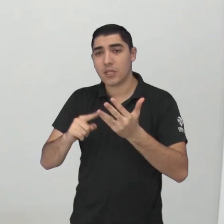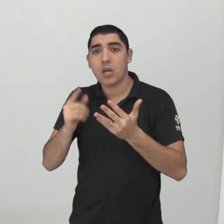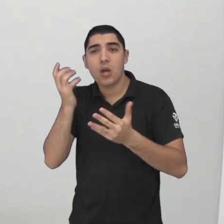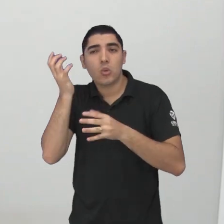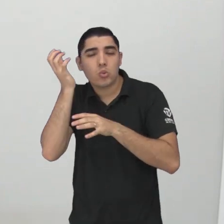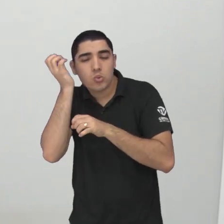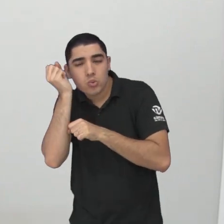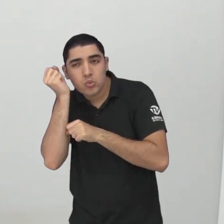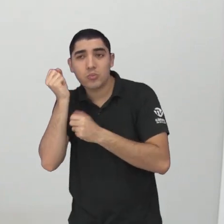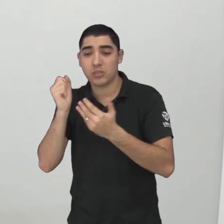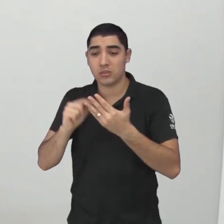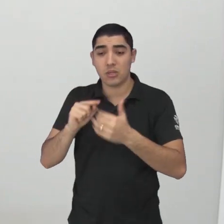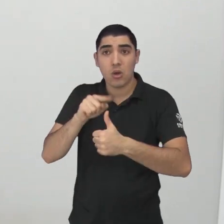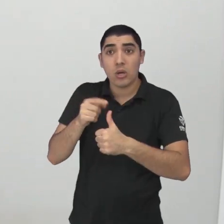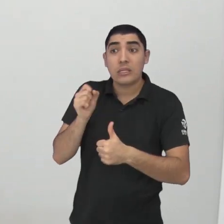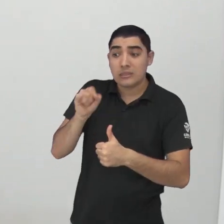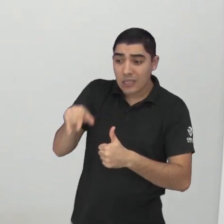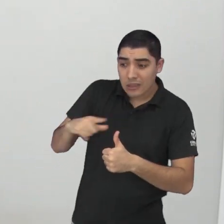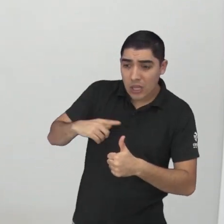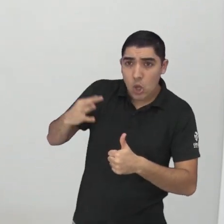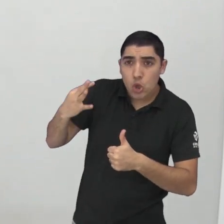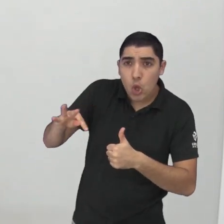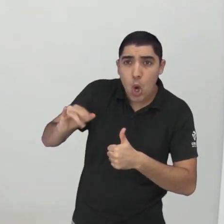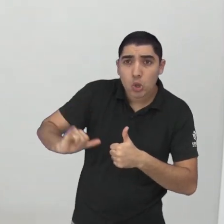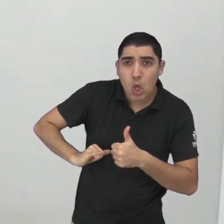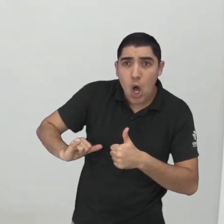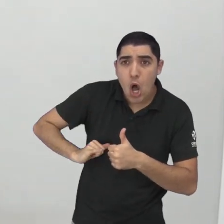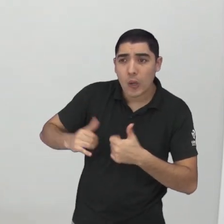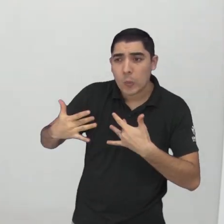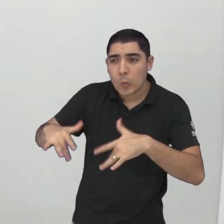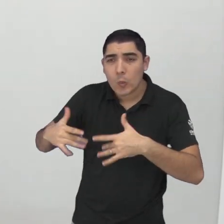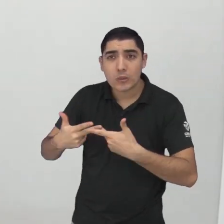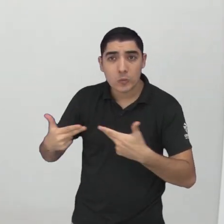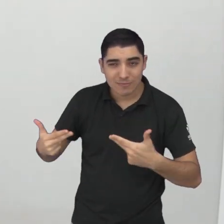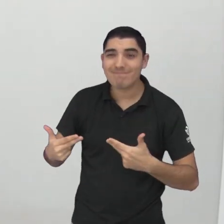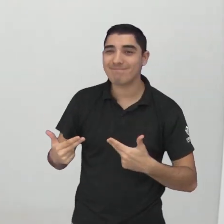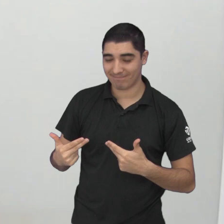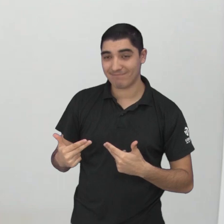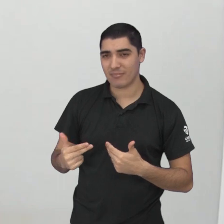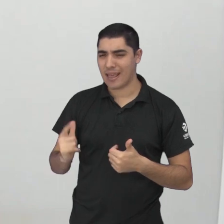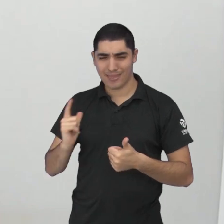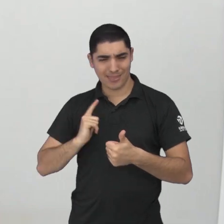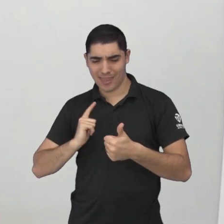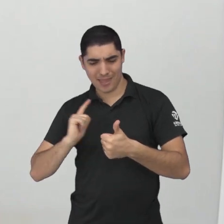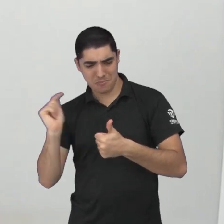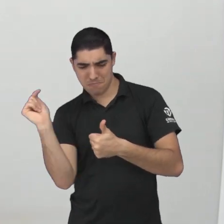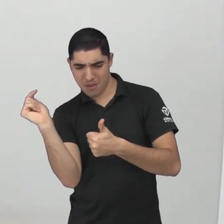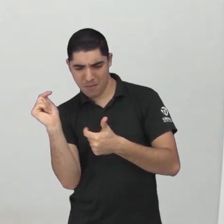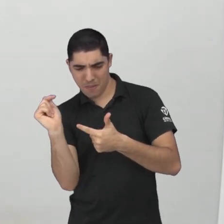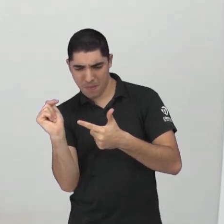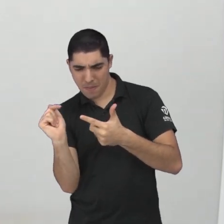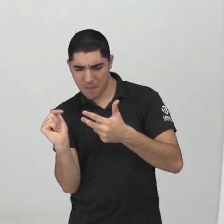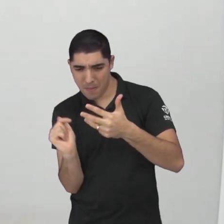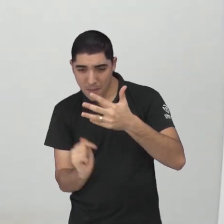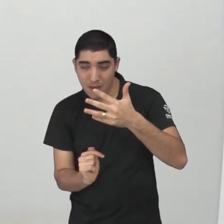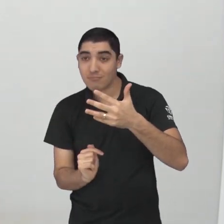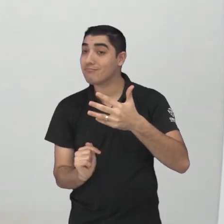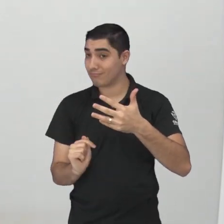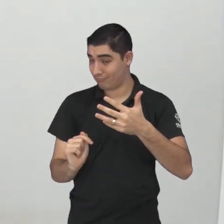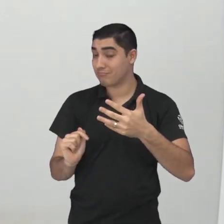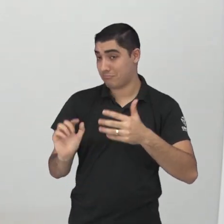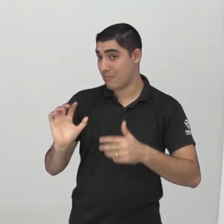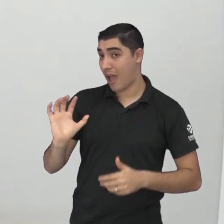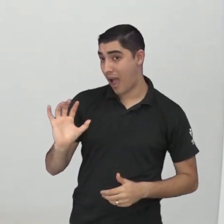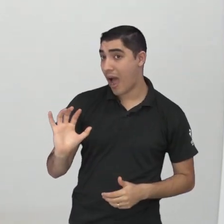dor, enfim, e posterior a isso, né, a gente tem uma série de questões que vão vir como imprevistos, né,